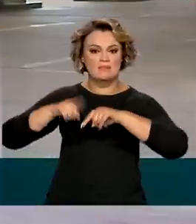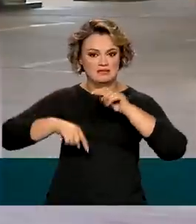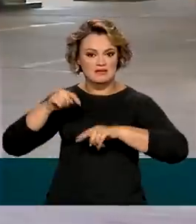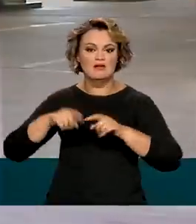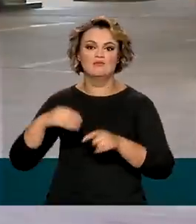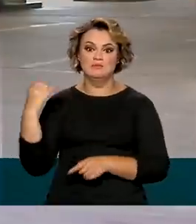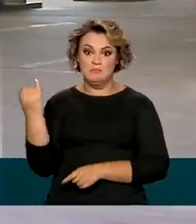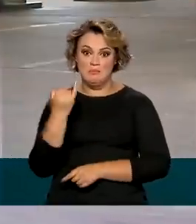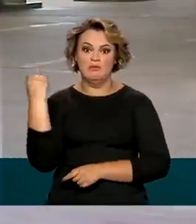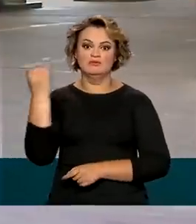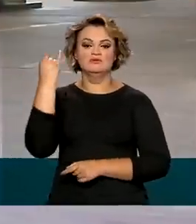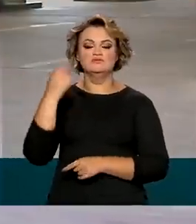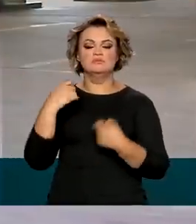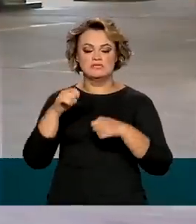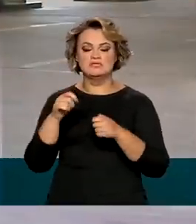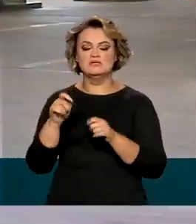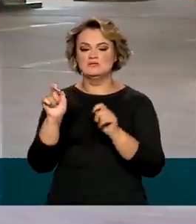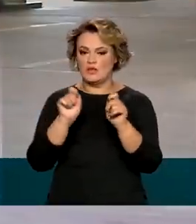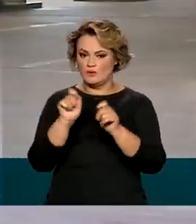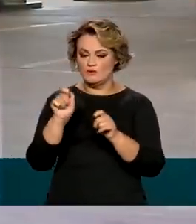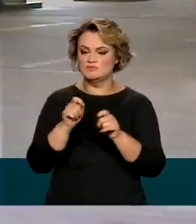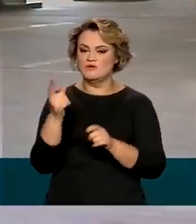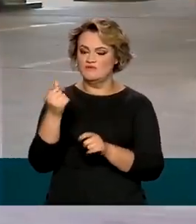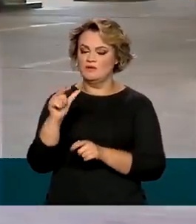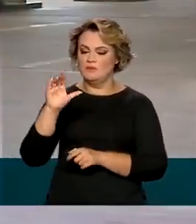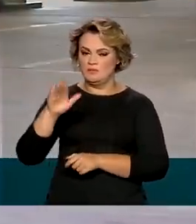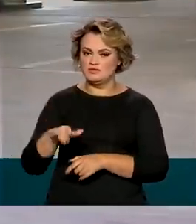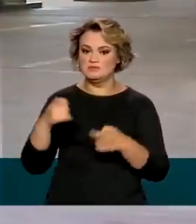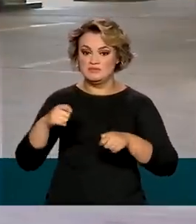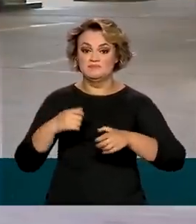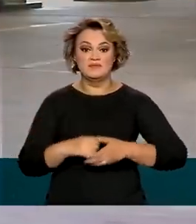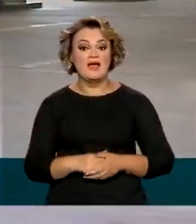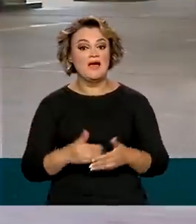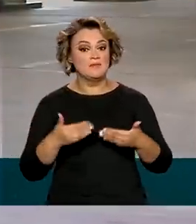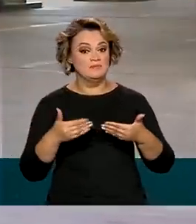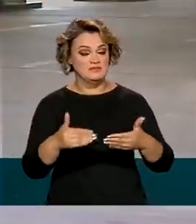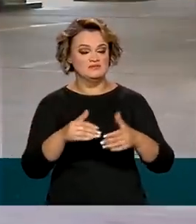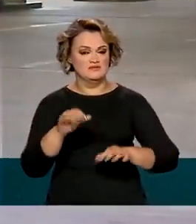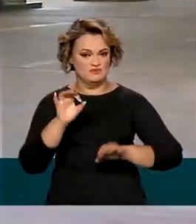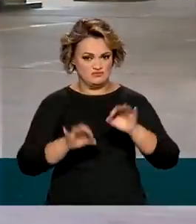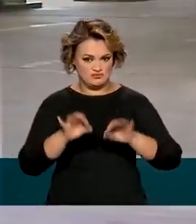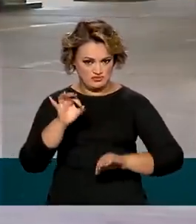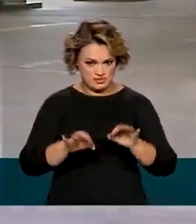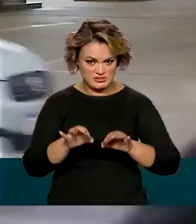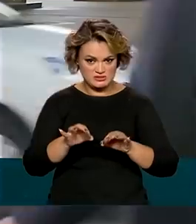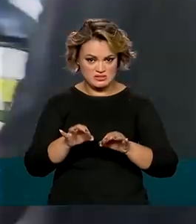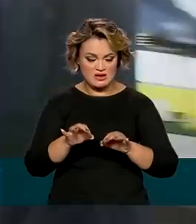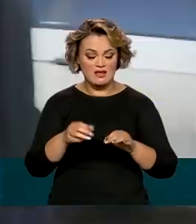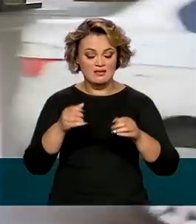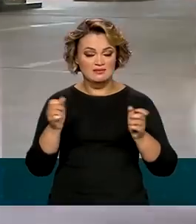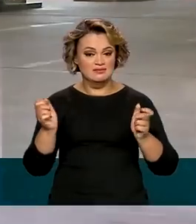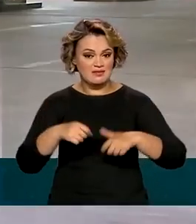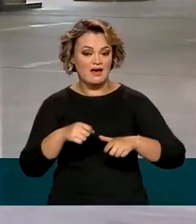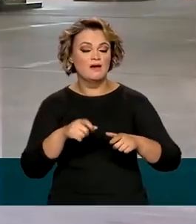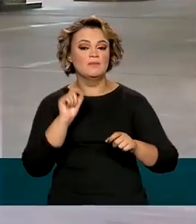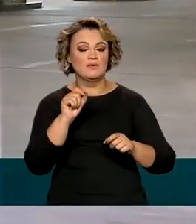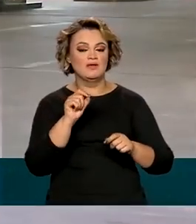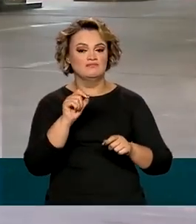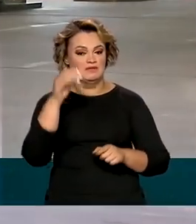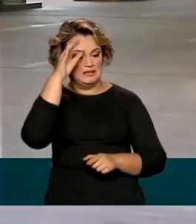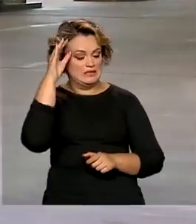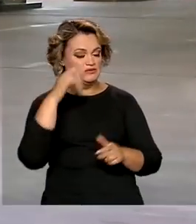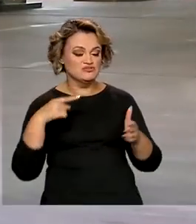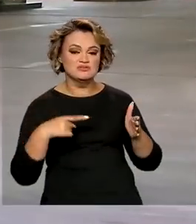essenciais. O cidadão também pode ajudar. O Ministério da Justiça e Segurança Pública abriu um canal na